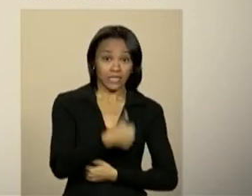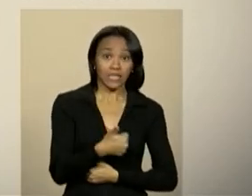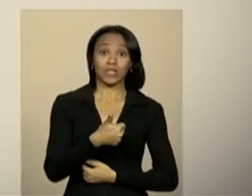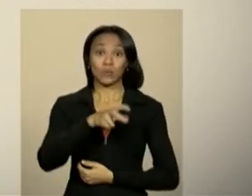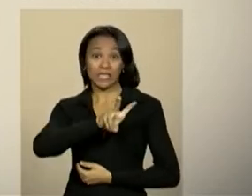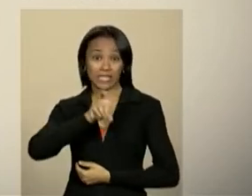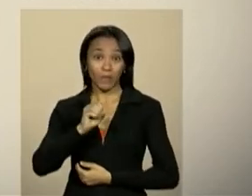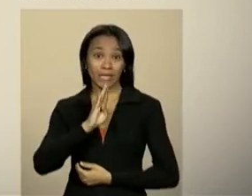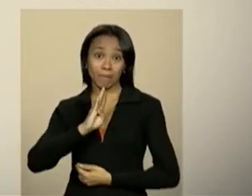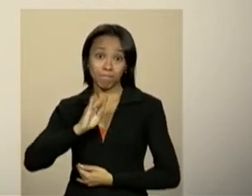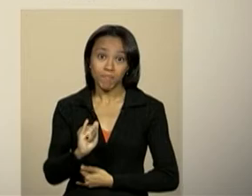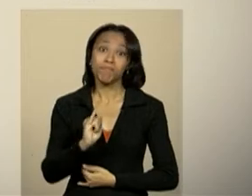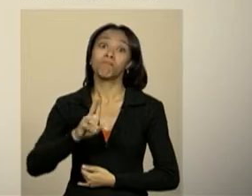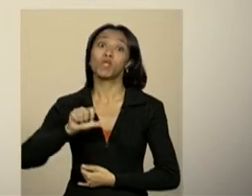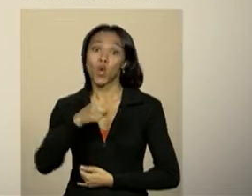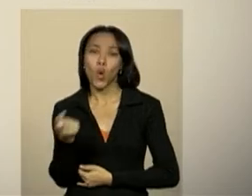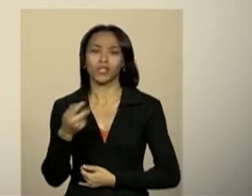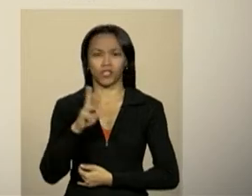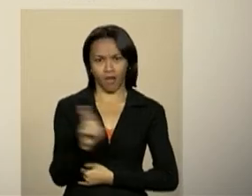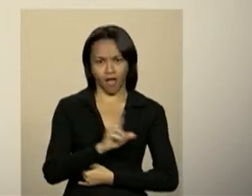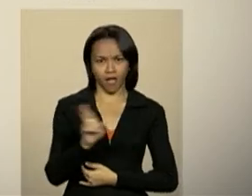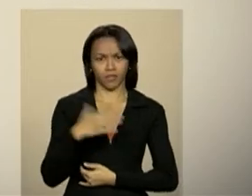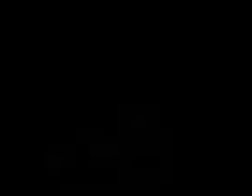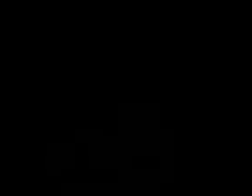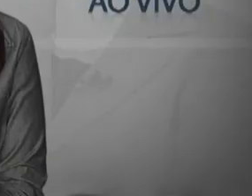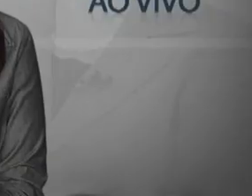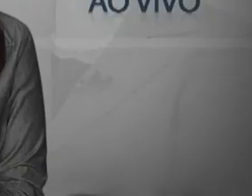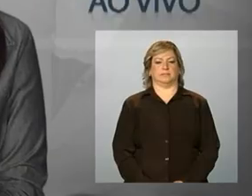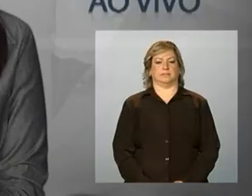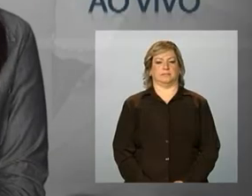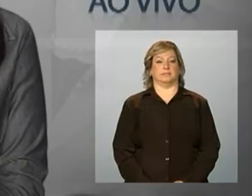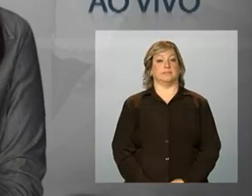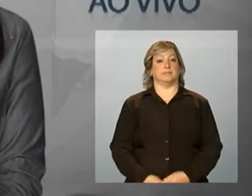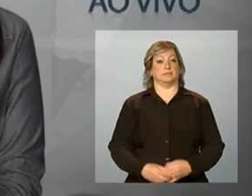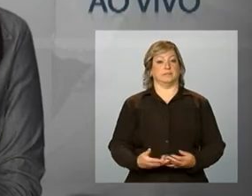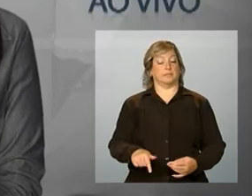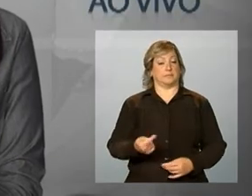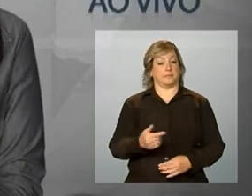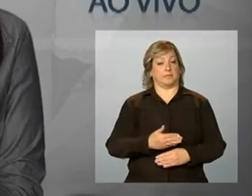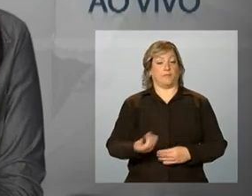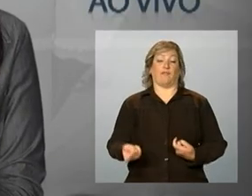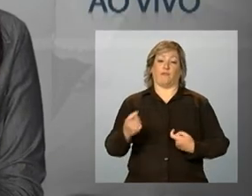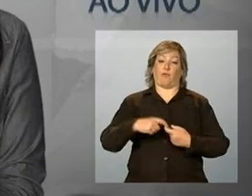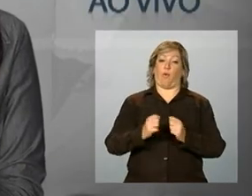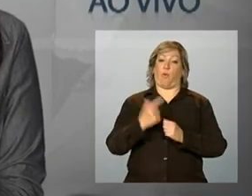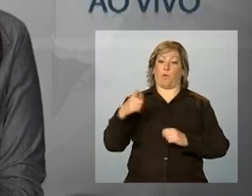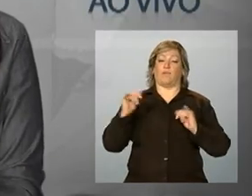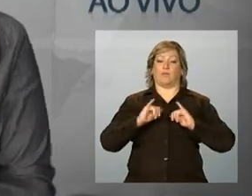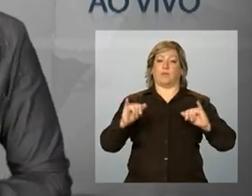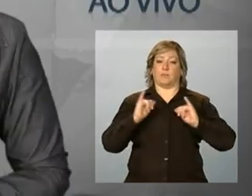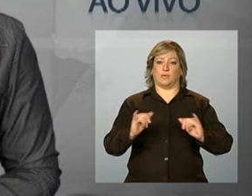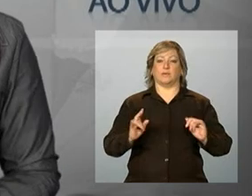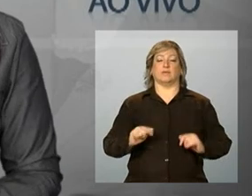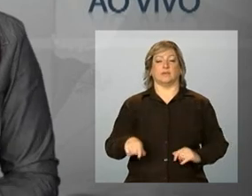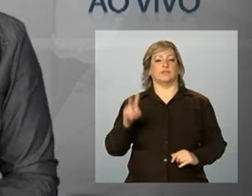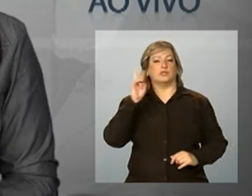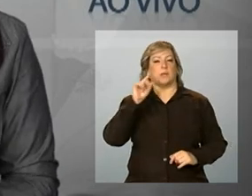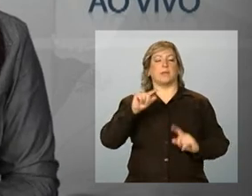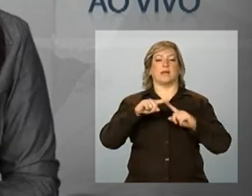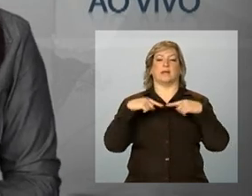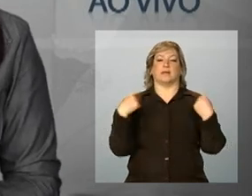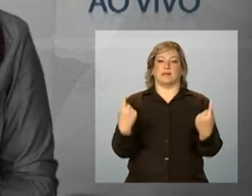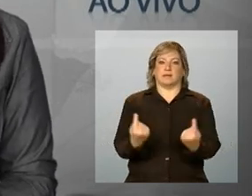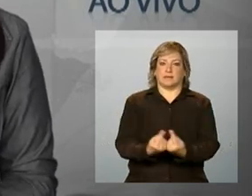bilhões de reais no Minha Casa Minha Vida. E daqui a pouco a gente volta com outras informações sobre a